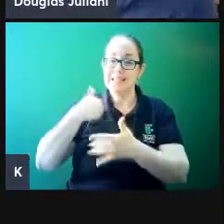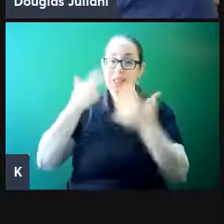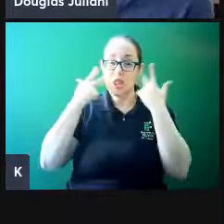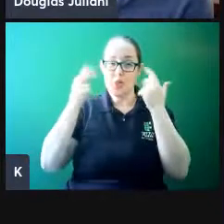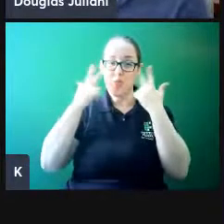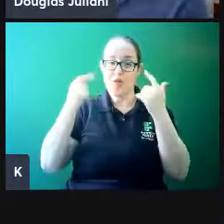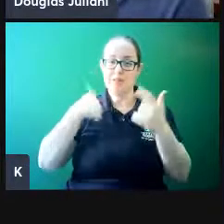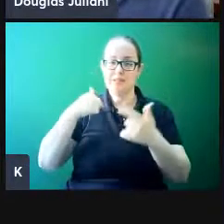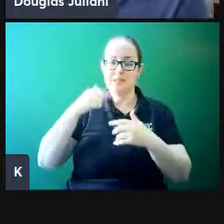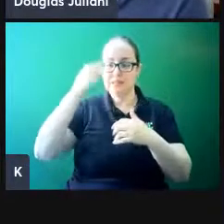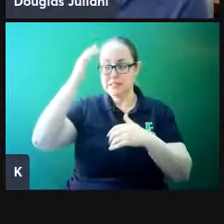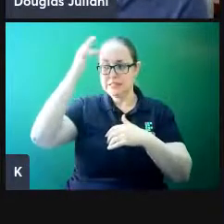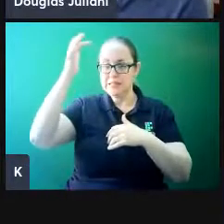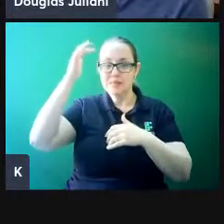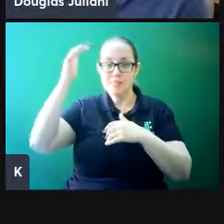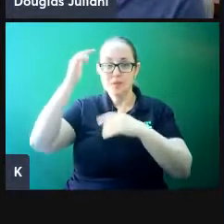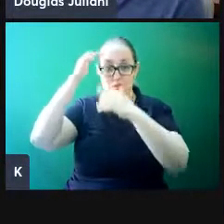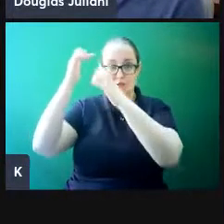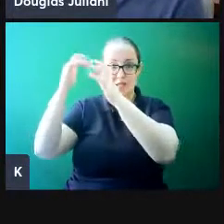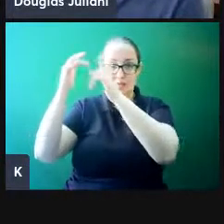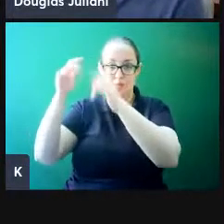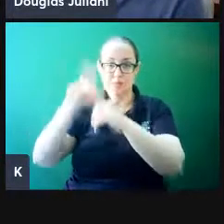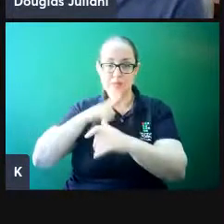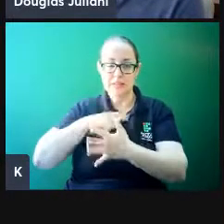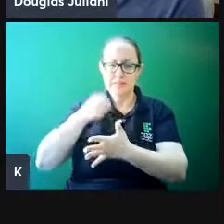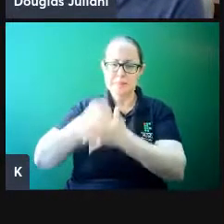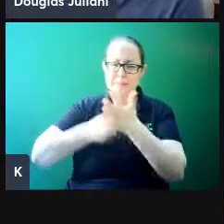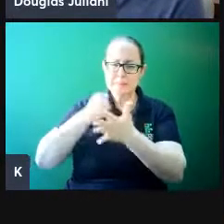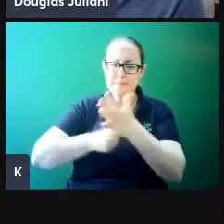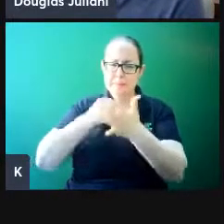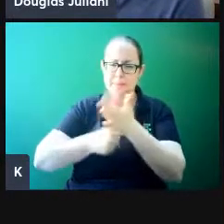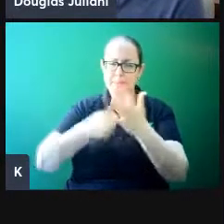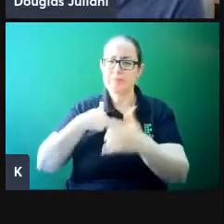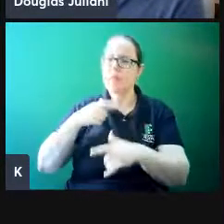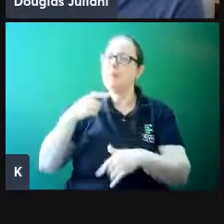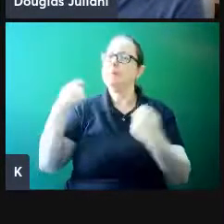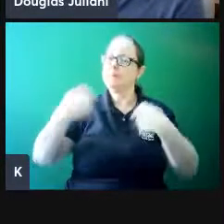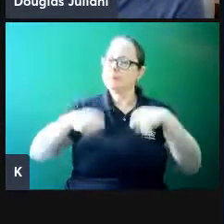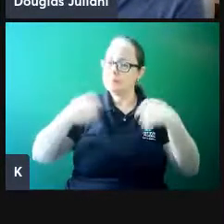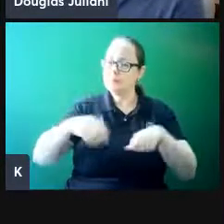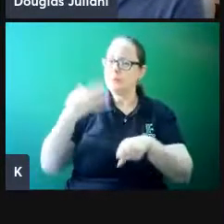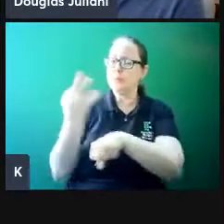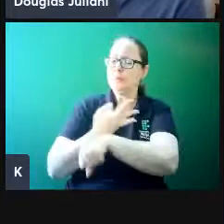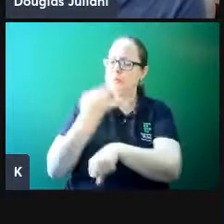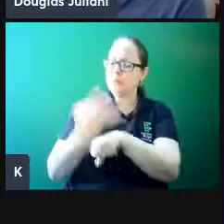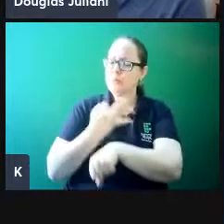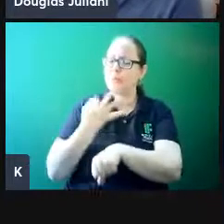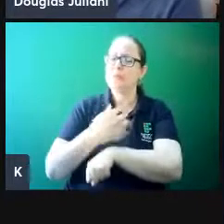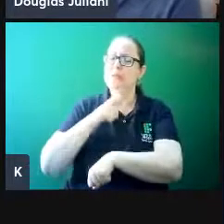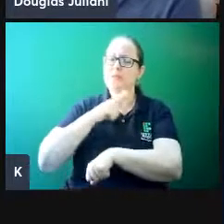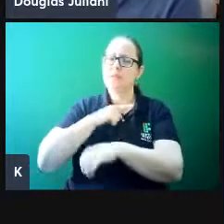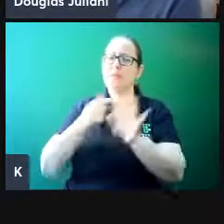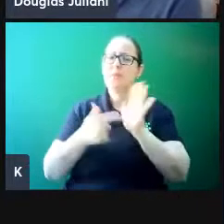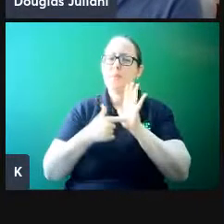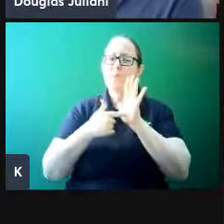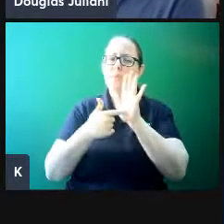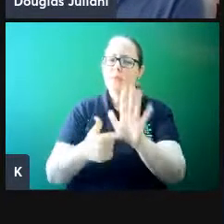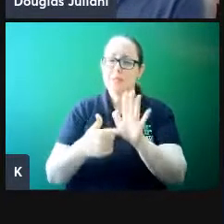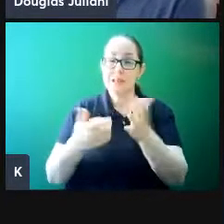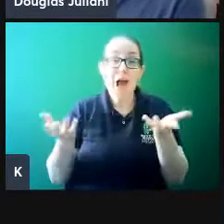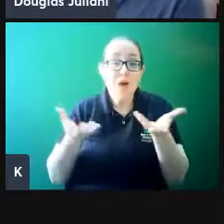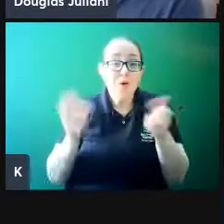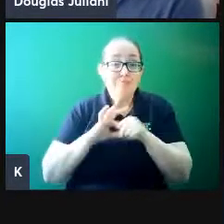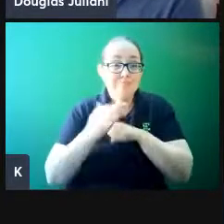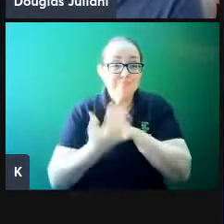a gente viu lá do cérebro, a gente também precisa perseverar e ter resiliência, tivemos isso nesse momento de crise.